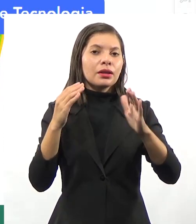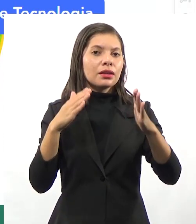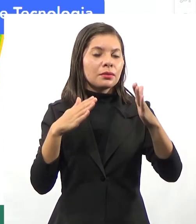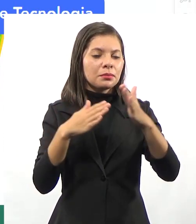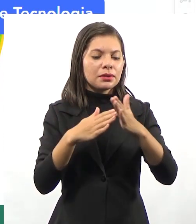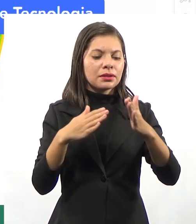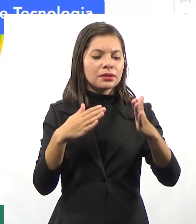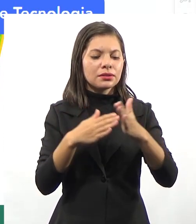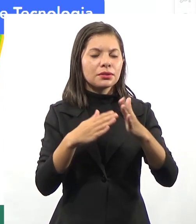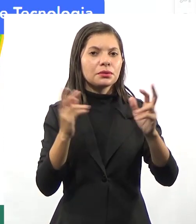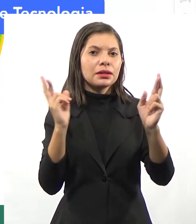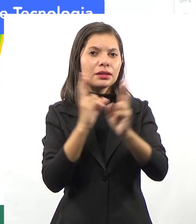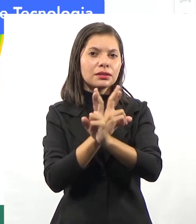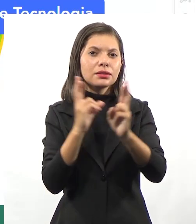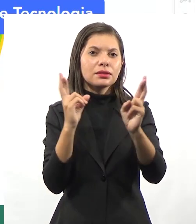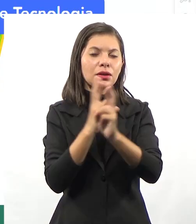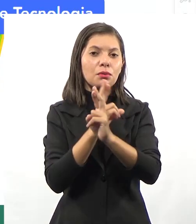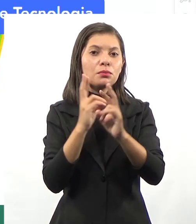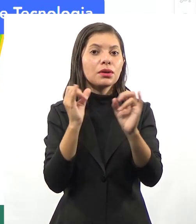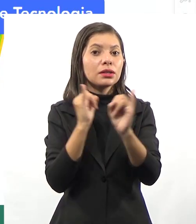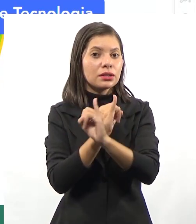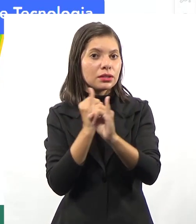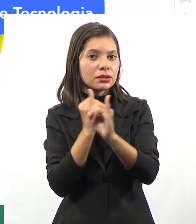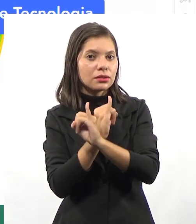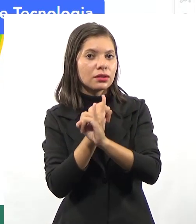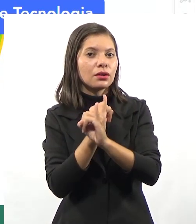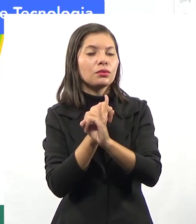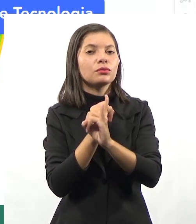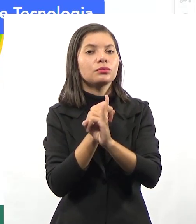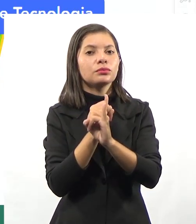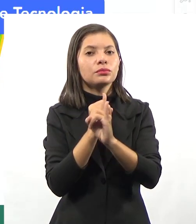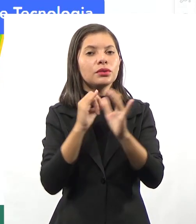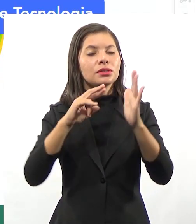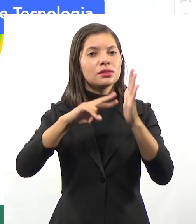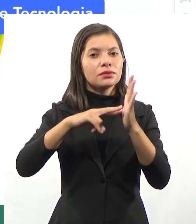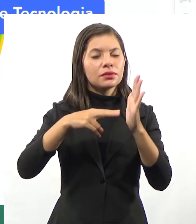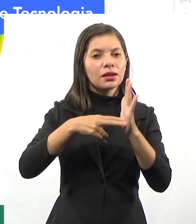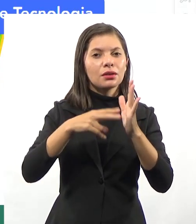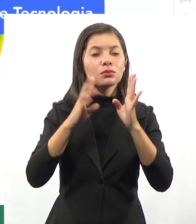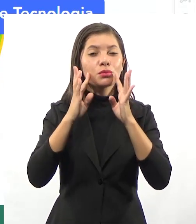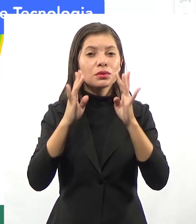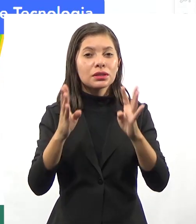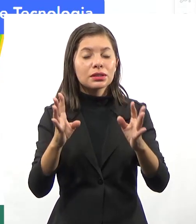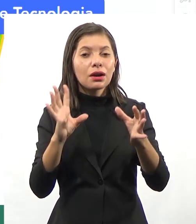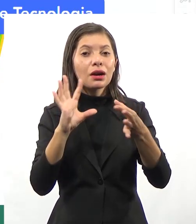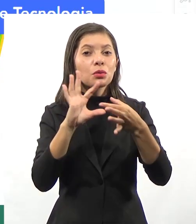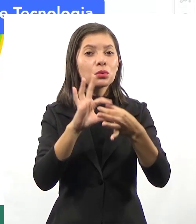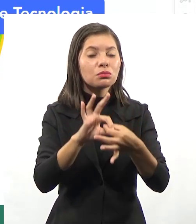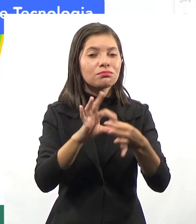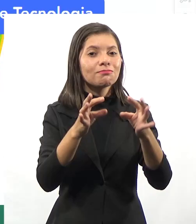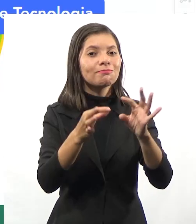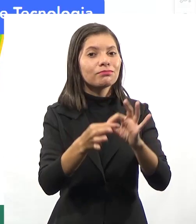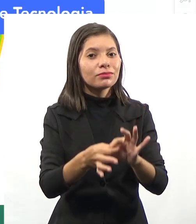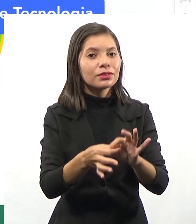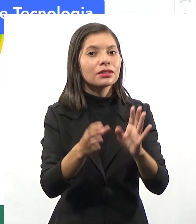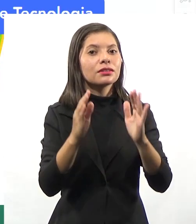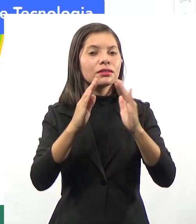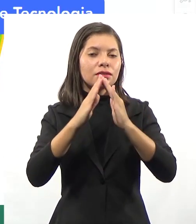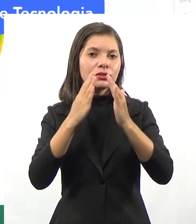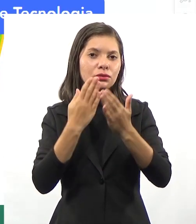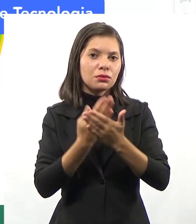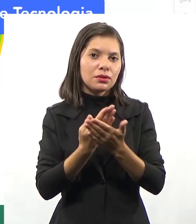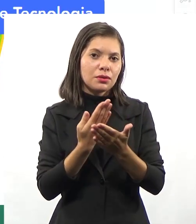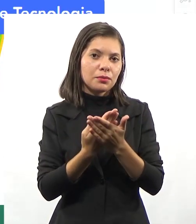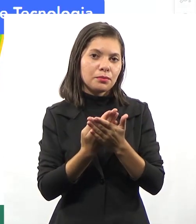potencialidades e limitações em relação às formas de interação e construção de significados com atenção ao contexto da